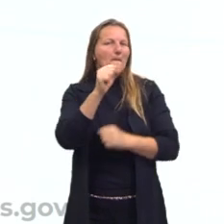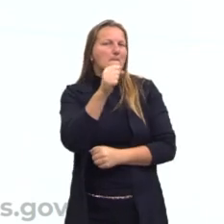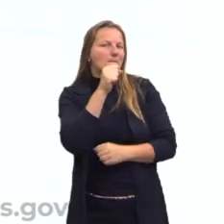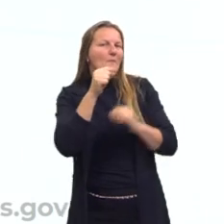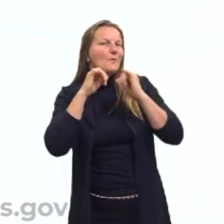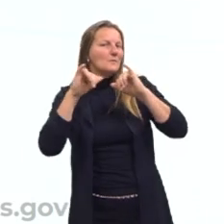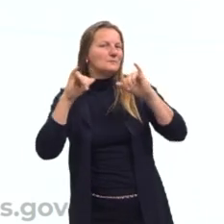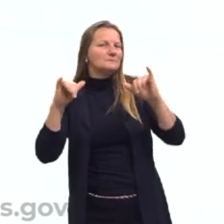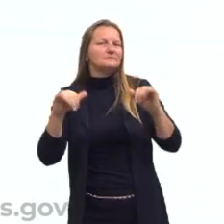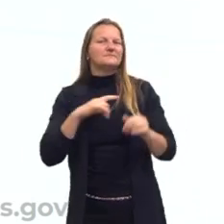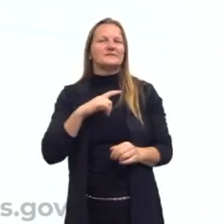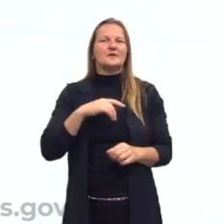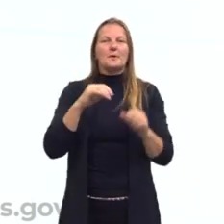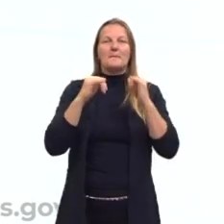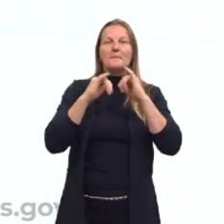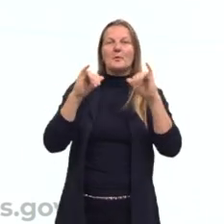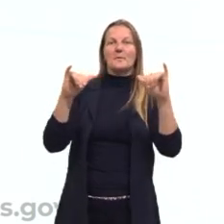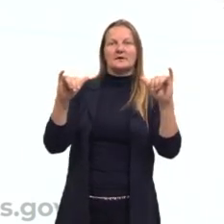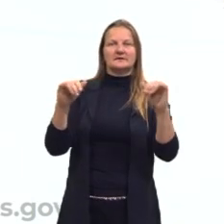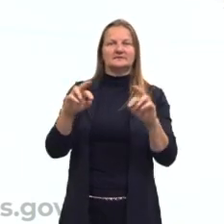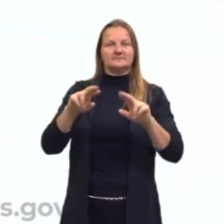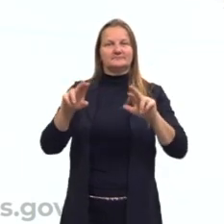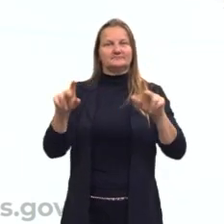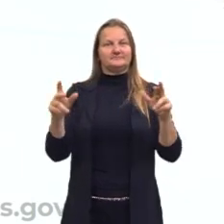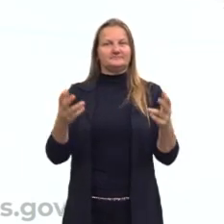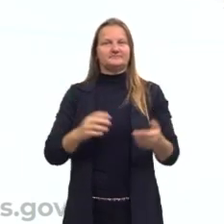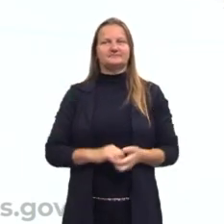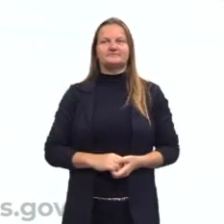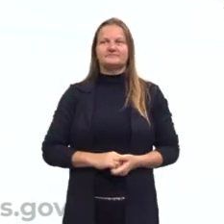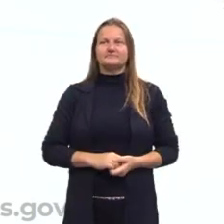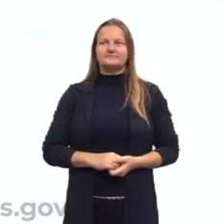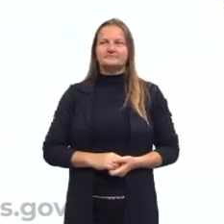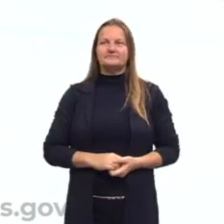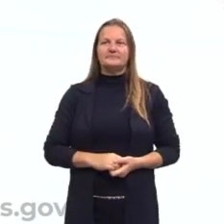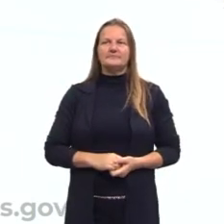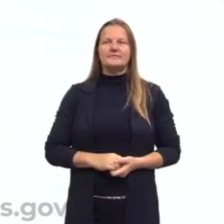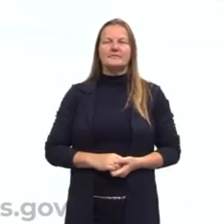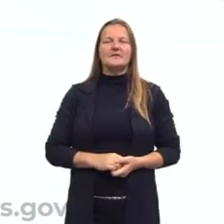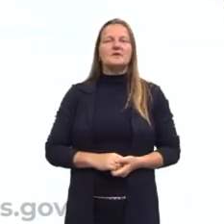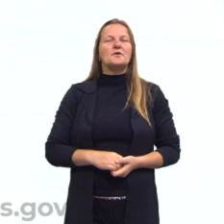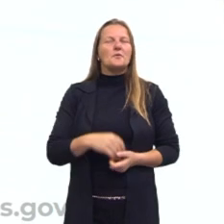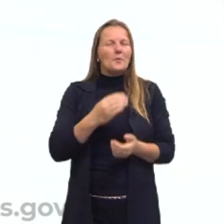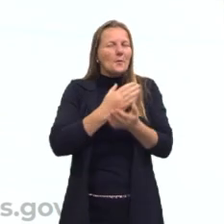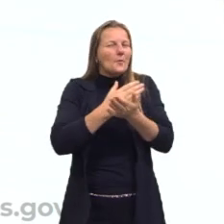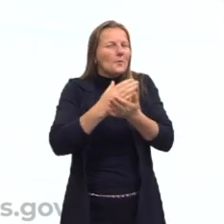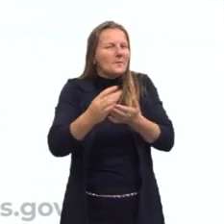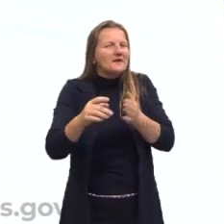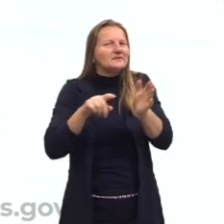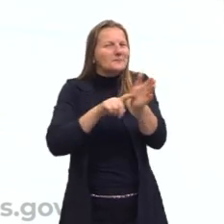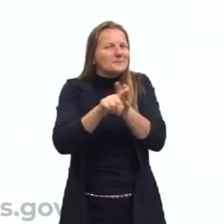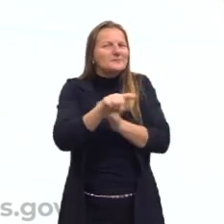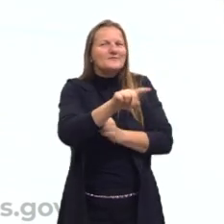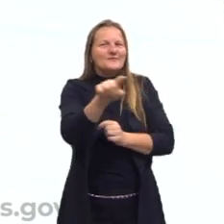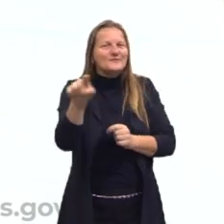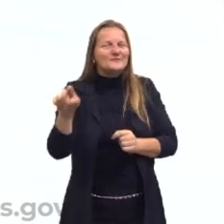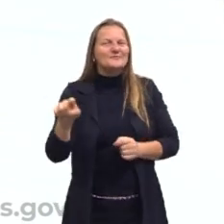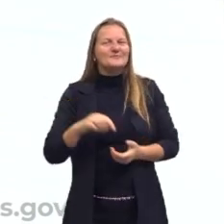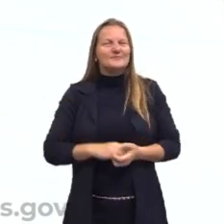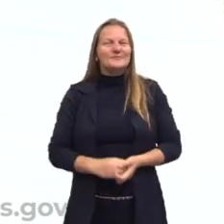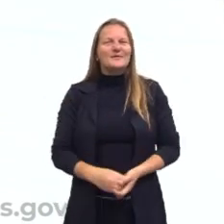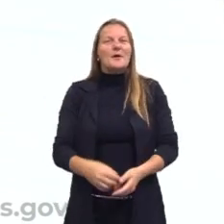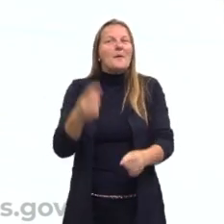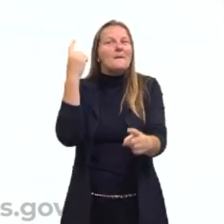através das propagandas. E eu começo, como sempre, questionando aí vocês,